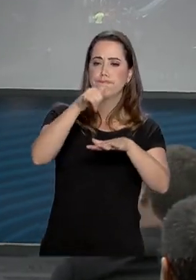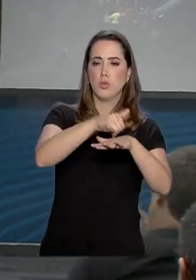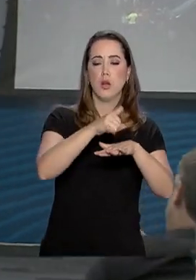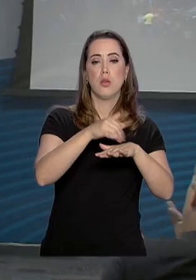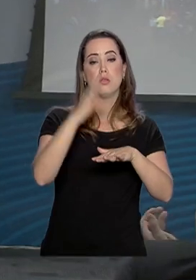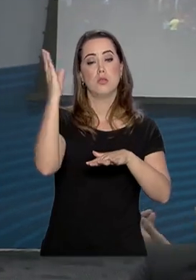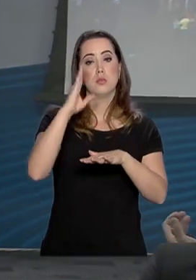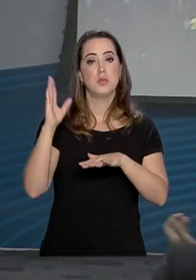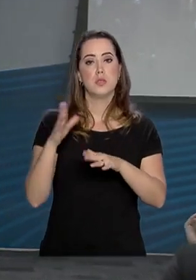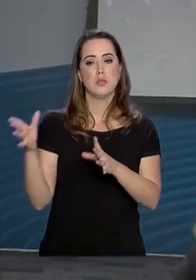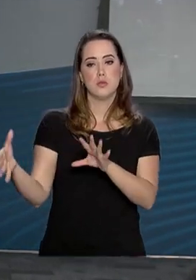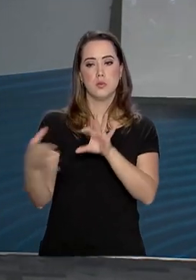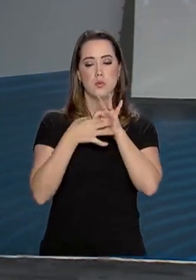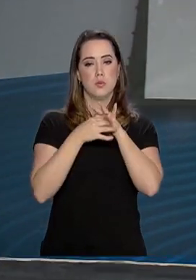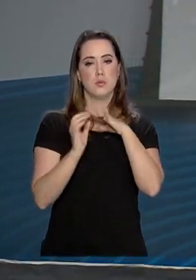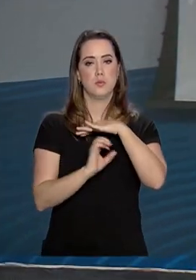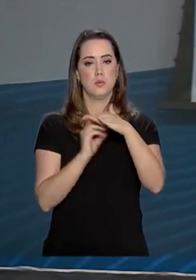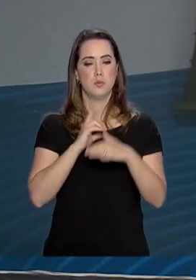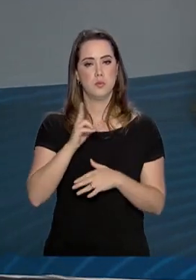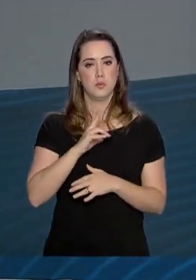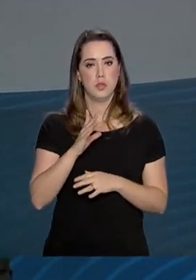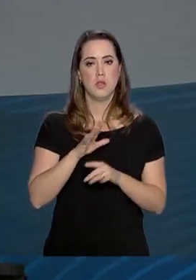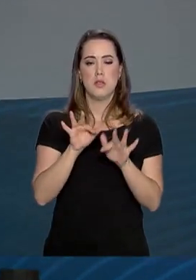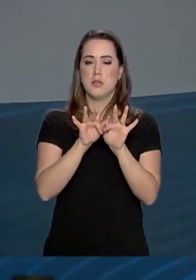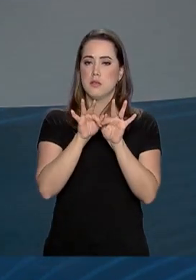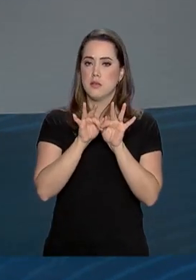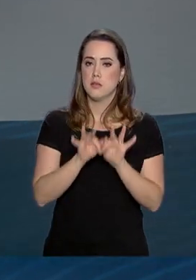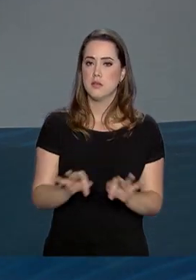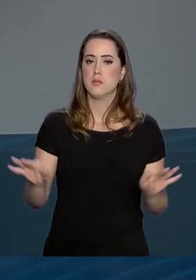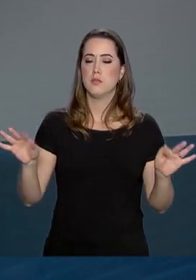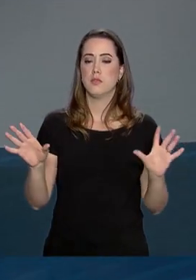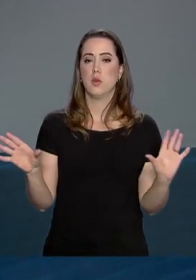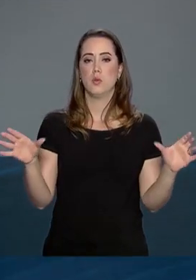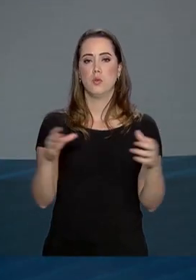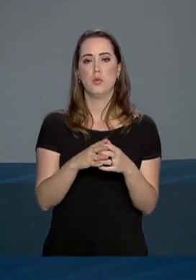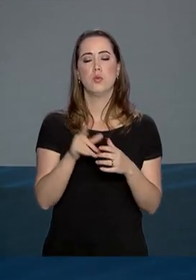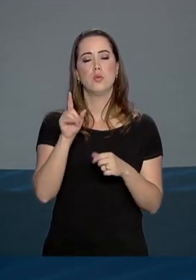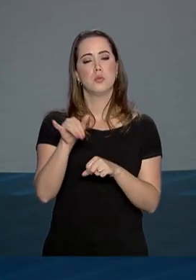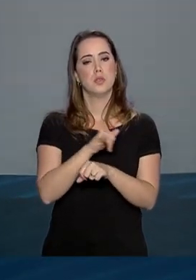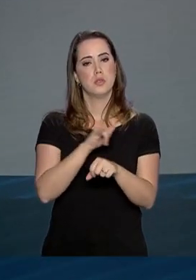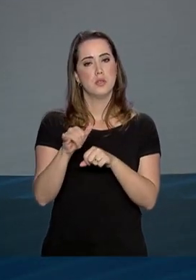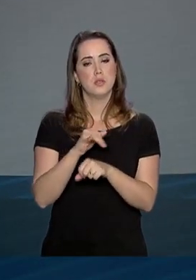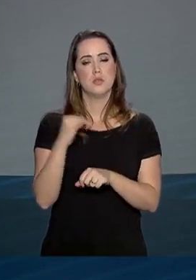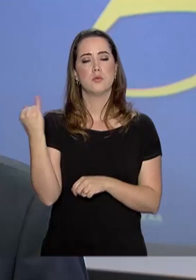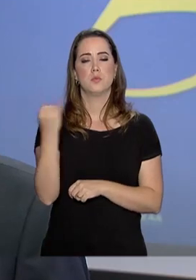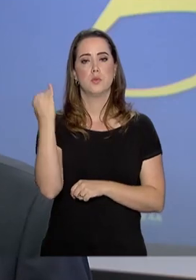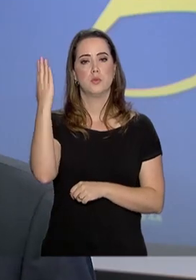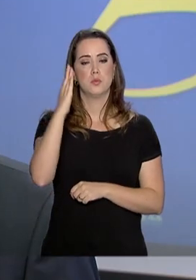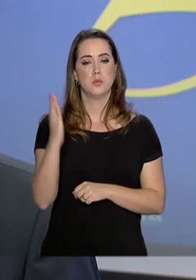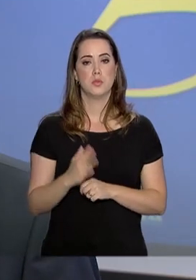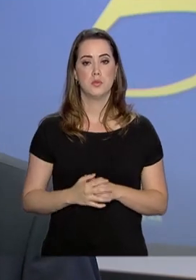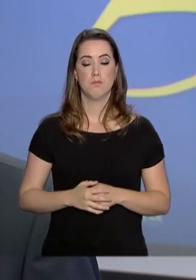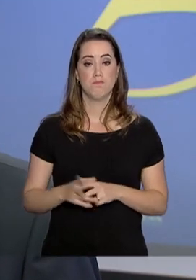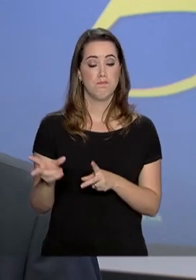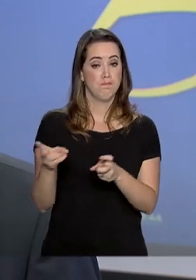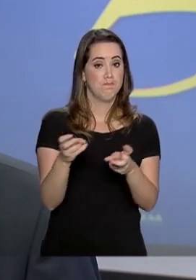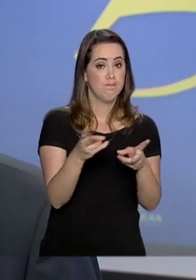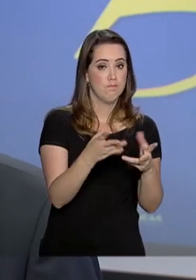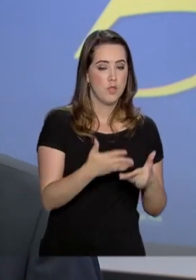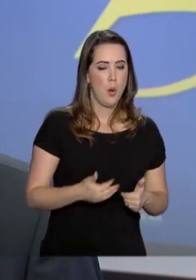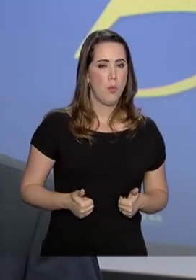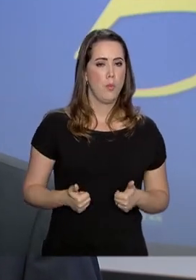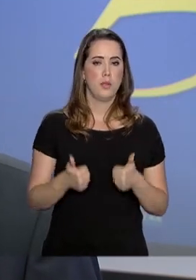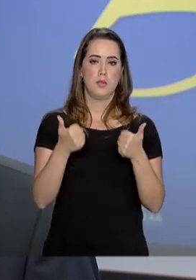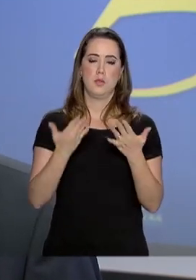mais parcerias com a iniciativa privada e desburocratizar o setor que é estratégico para o país. A percepção da qualidade do